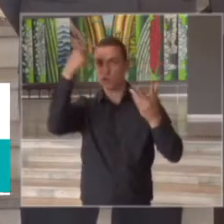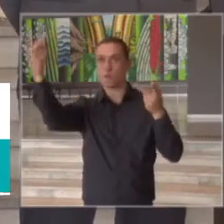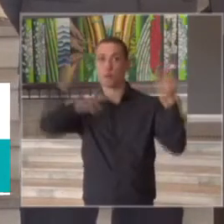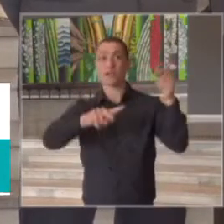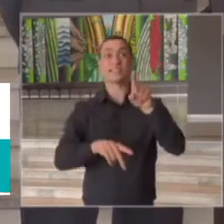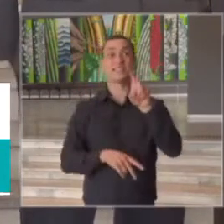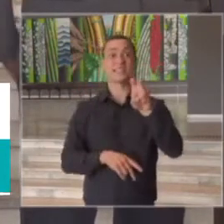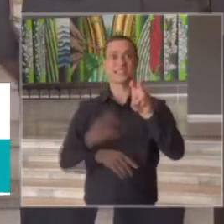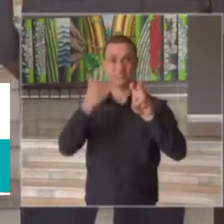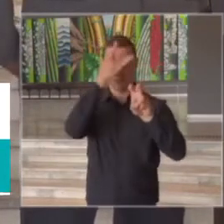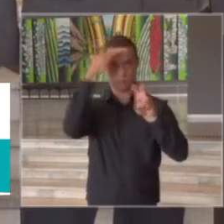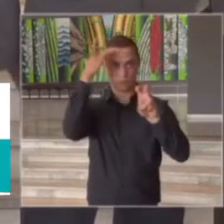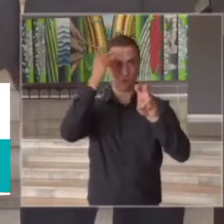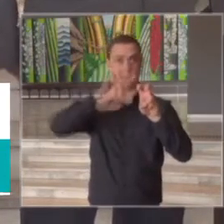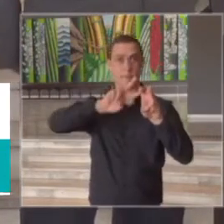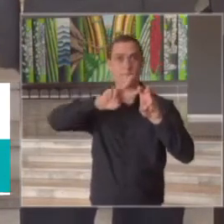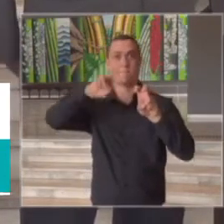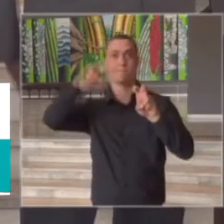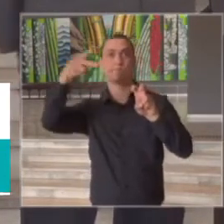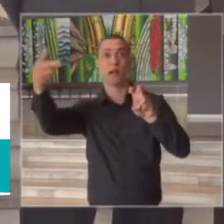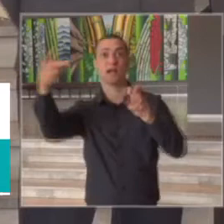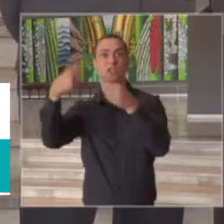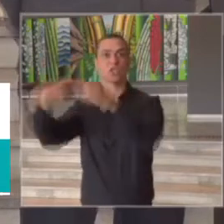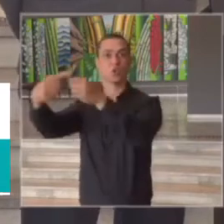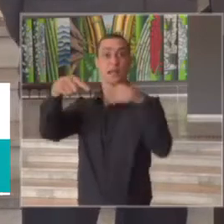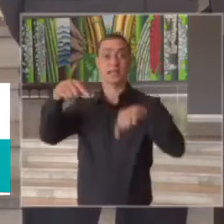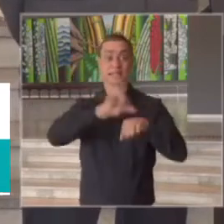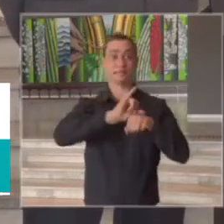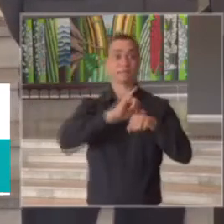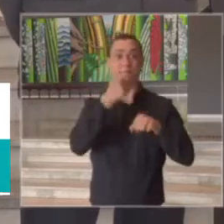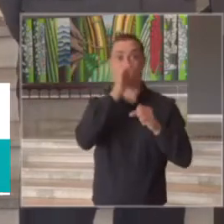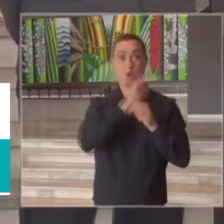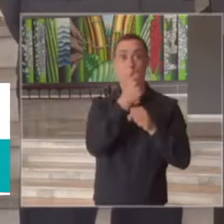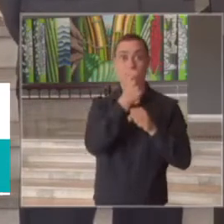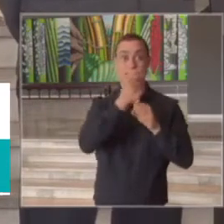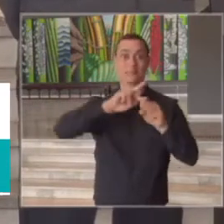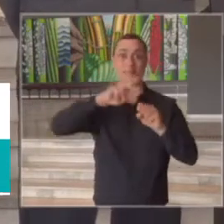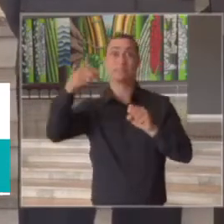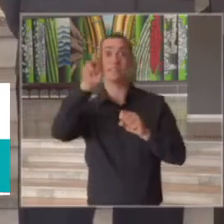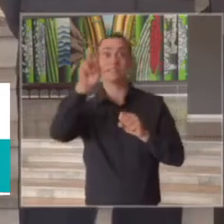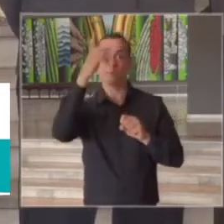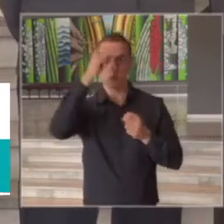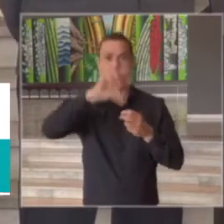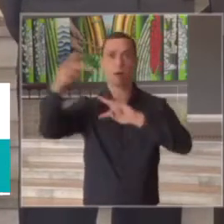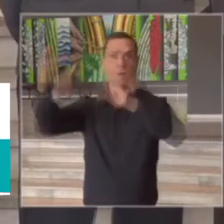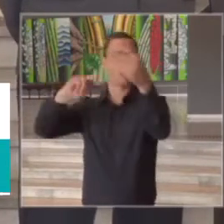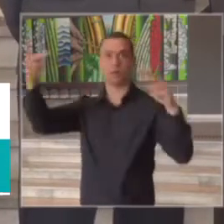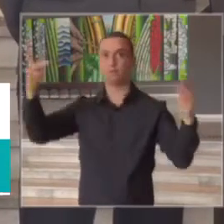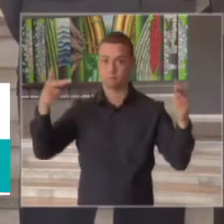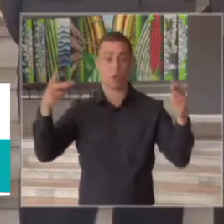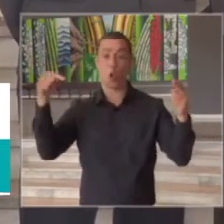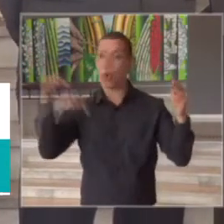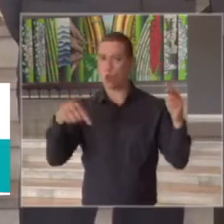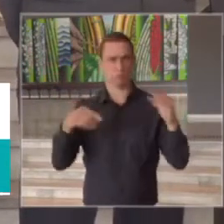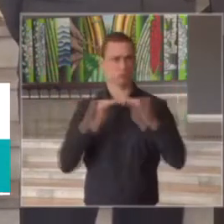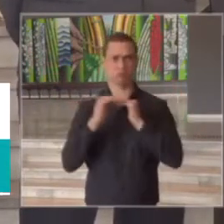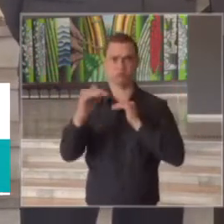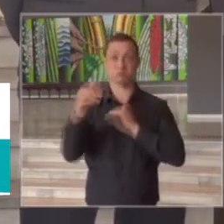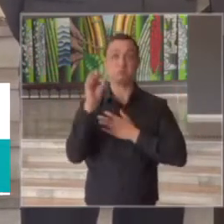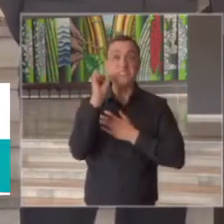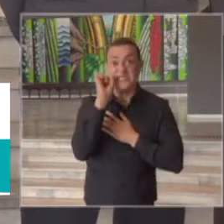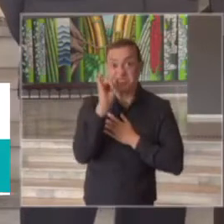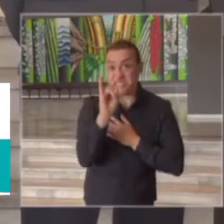pacientes para a área do interior hoje está estabilizado se algumas das